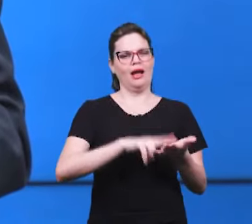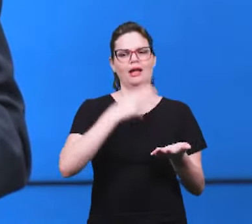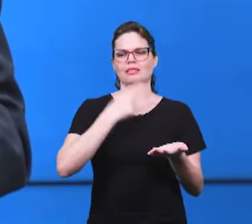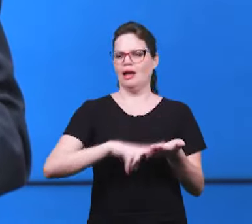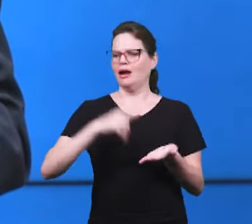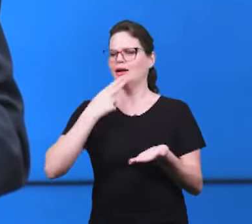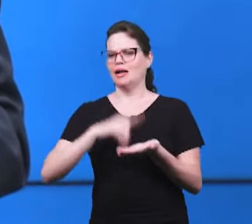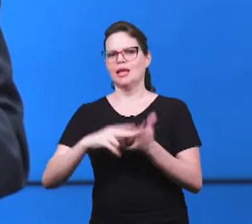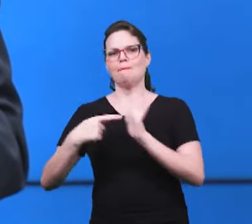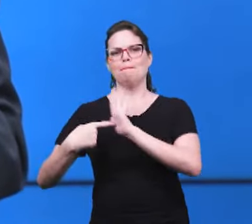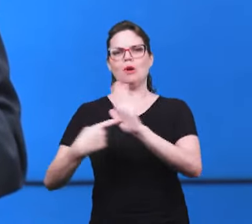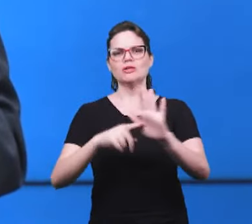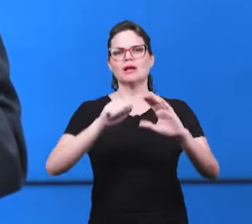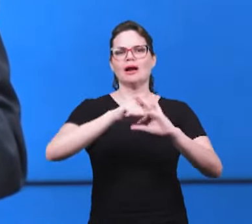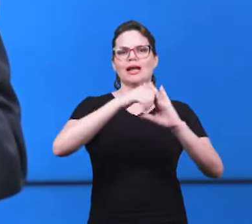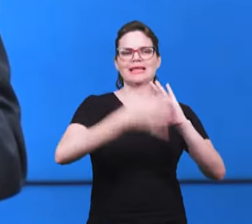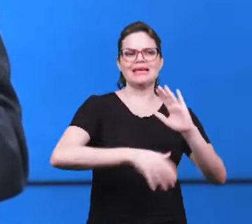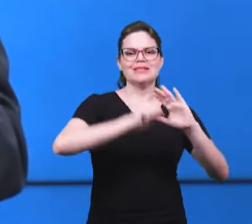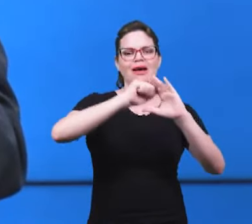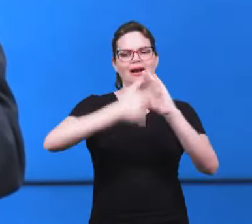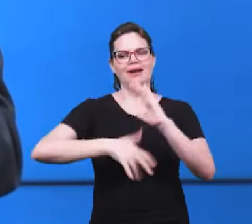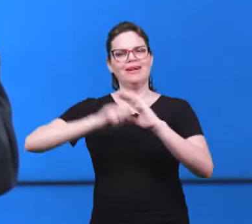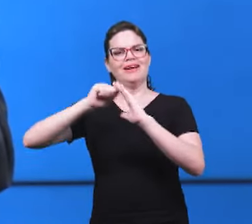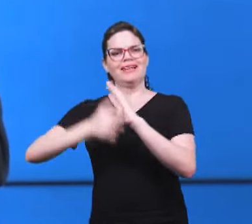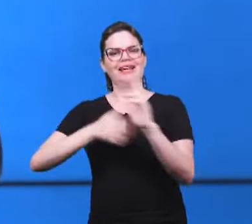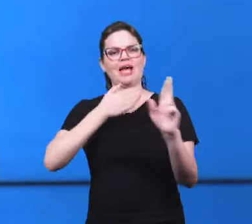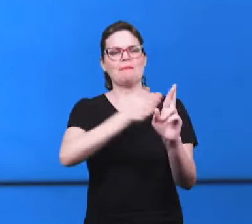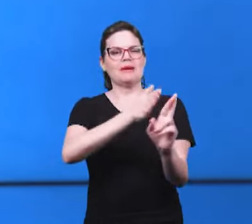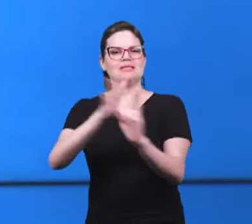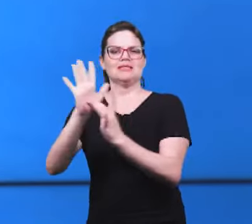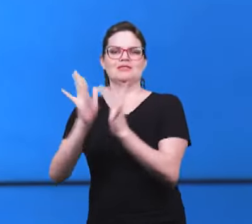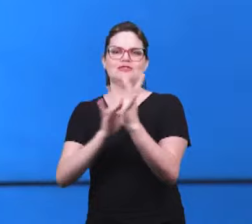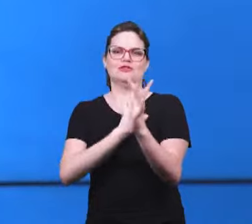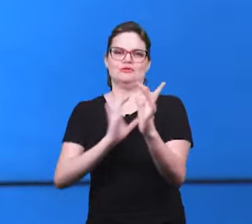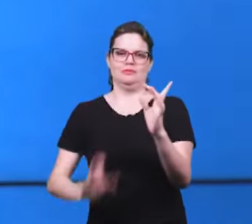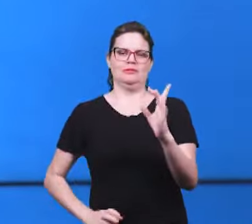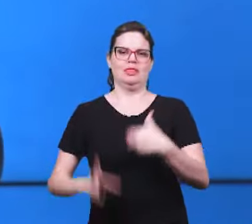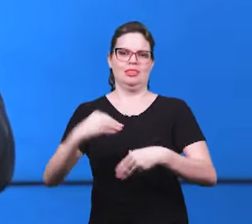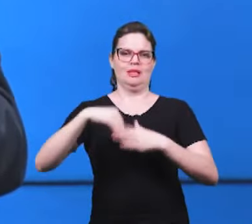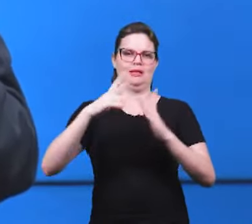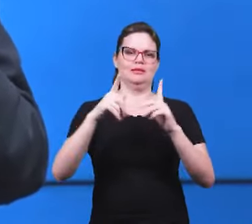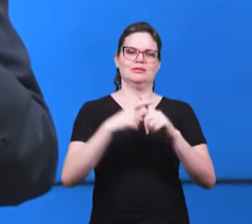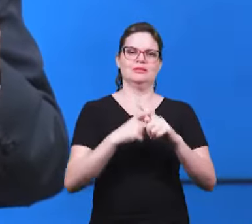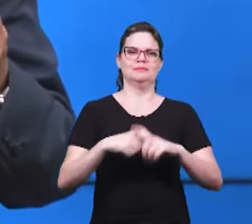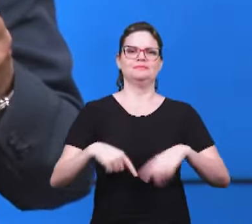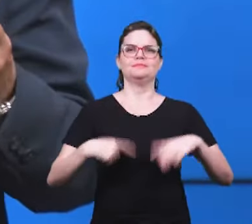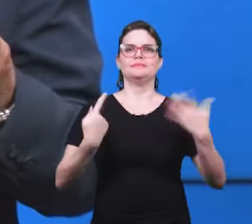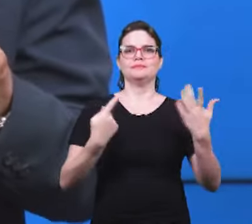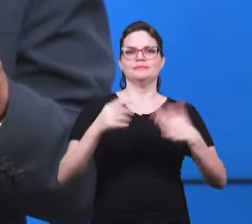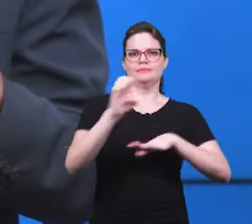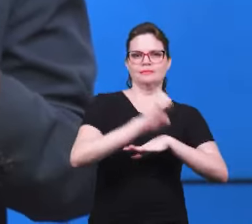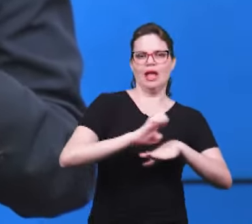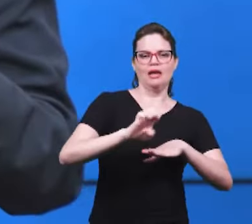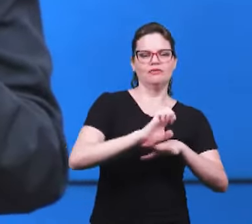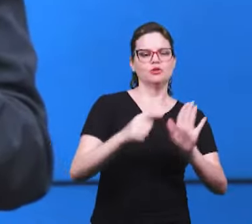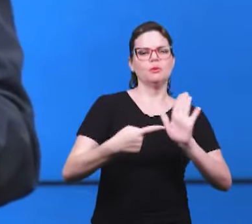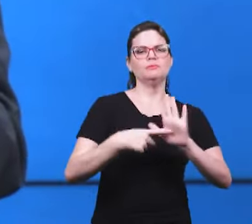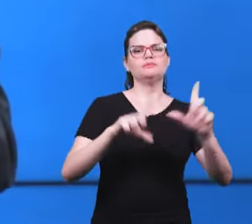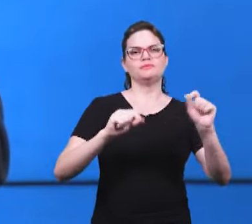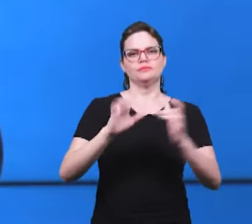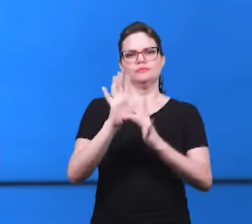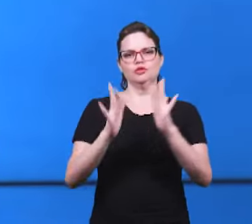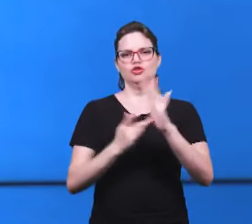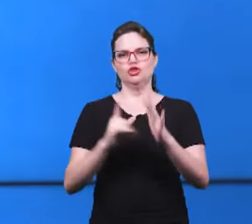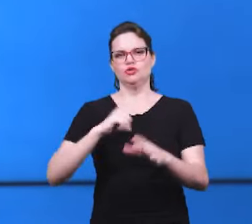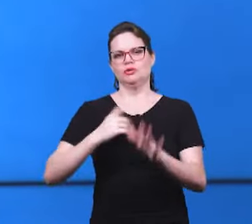ele é apresentado com o título glorioso a carta Éfeso Jesus como aquele que tem na